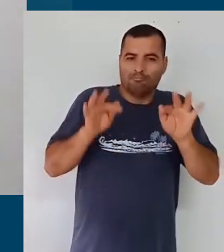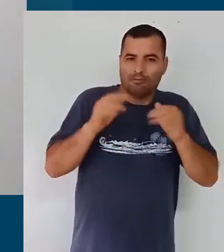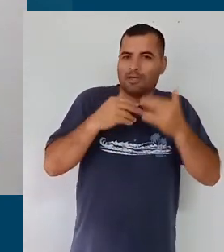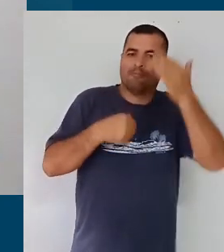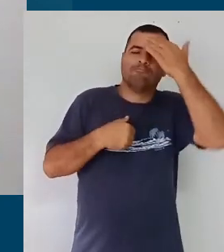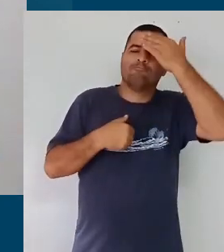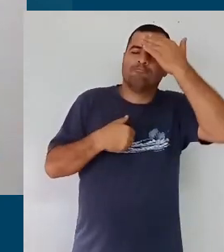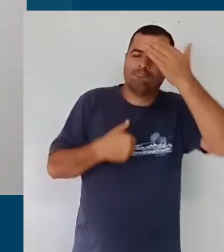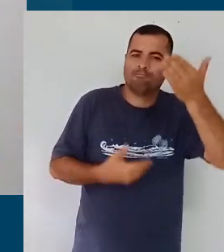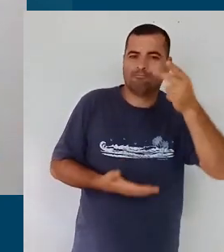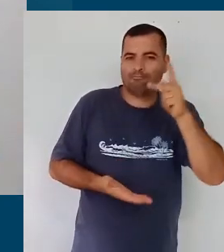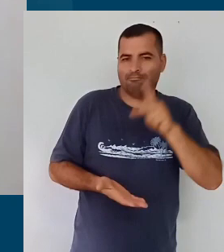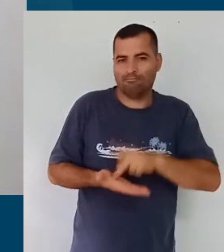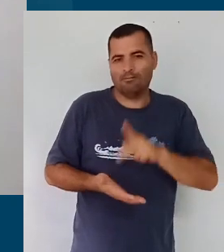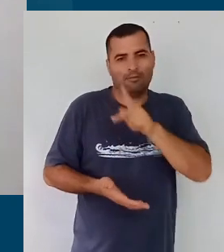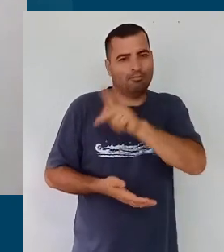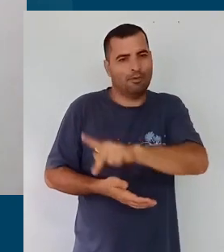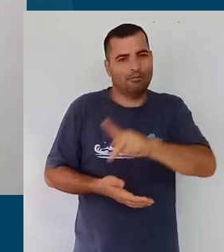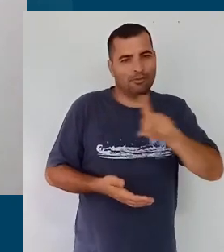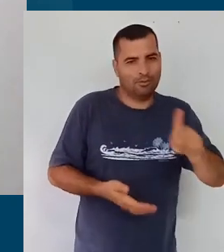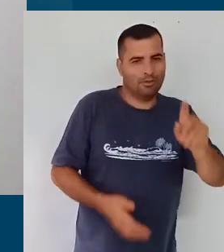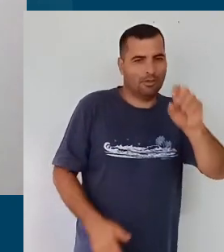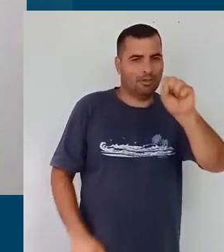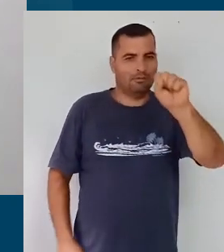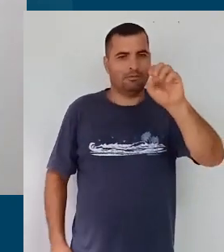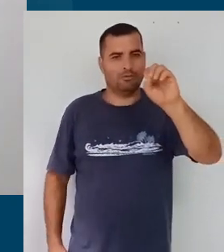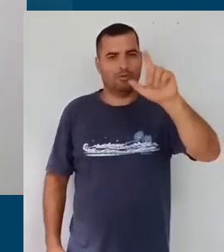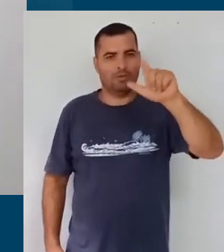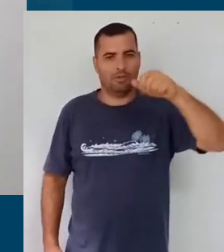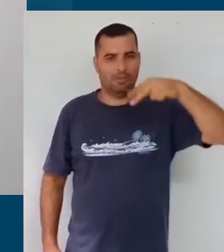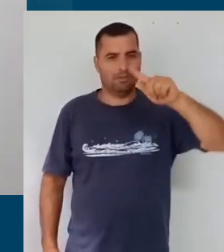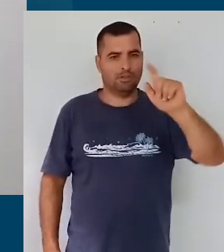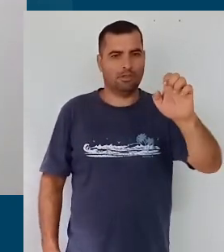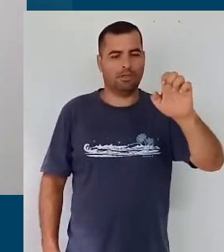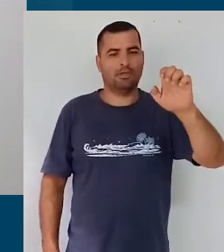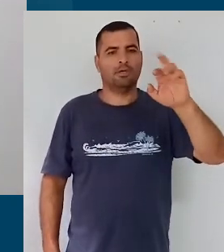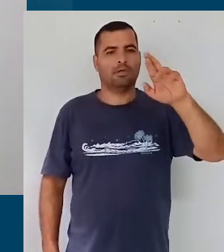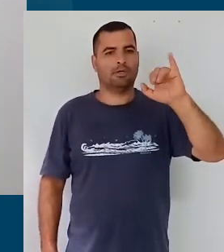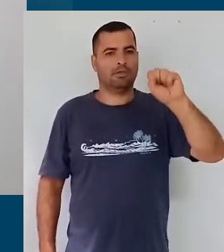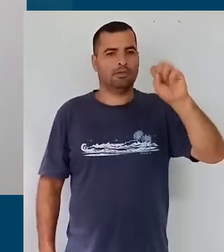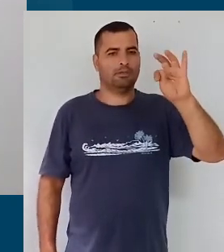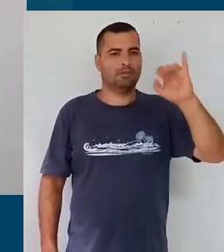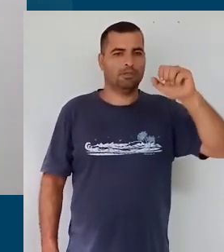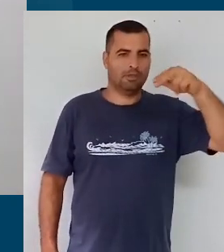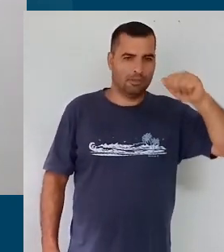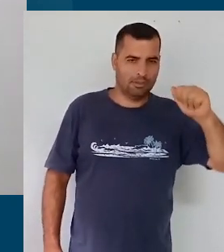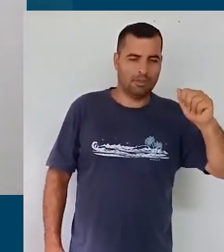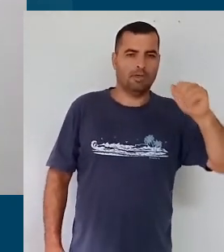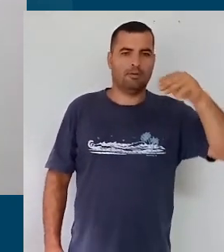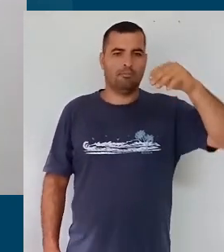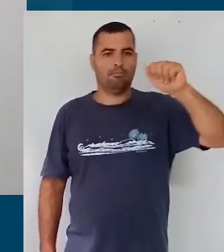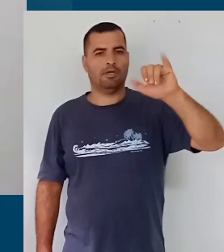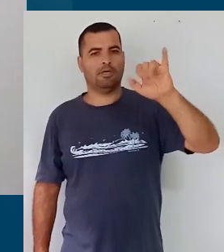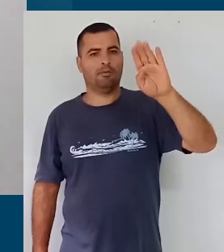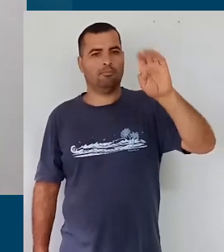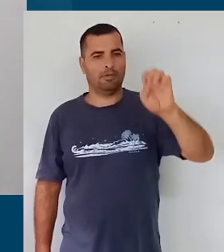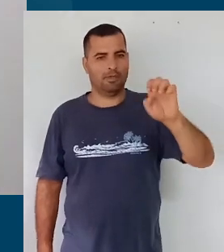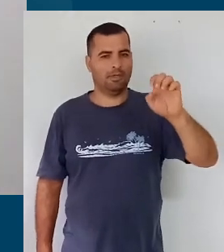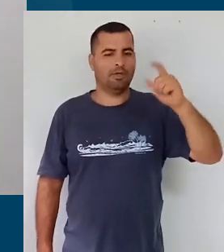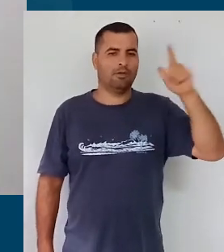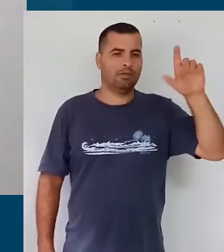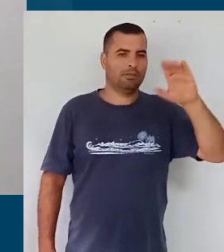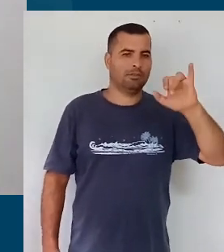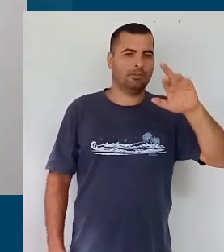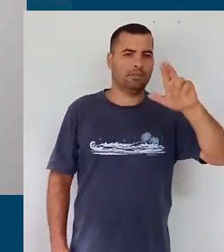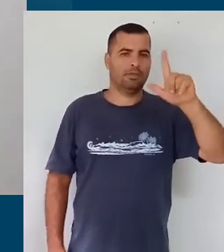agradecendo, né, as professoras Solange, Cristiane, Daniela, Maib, Sirlene, né, que